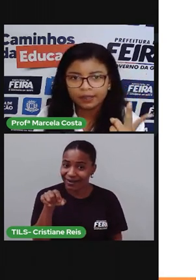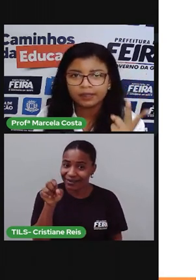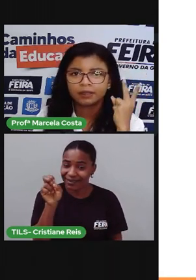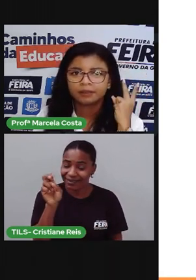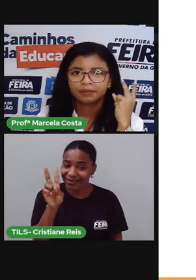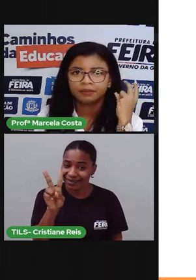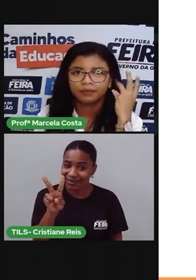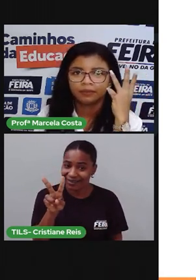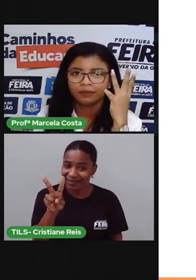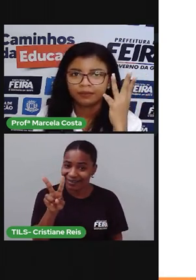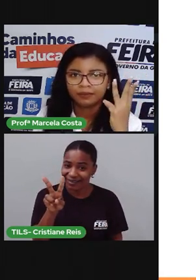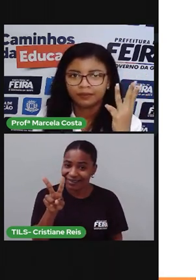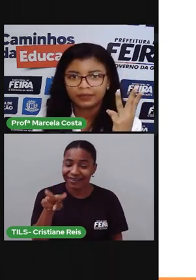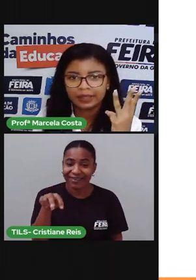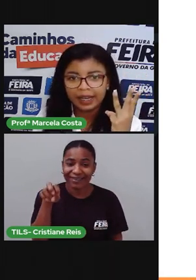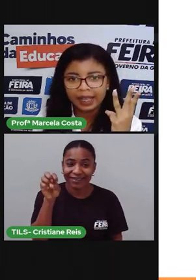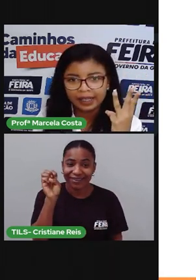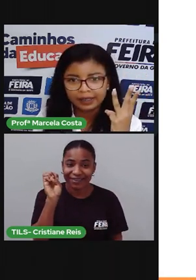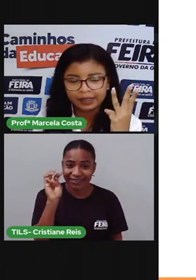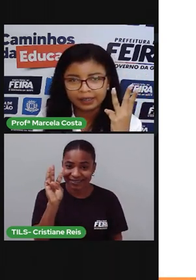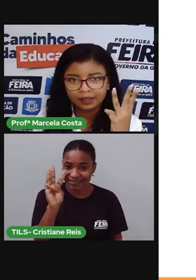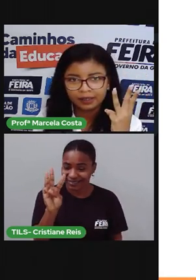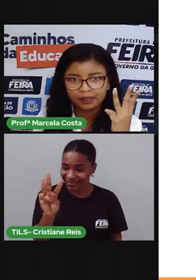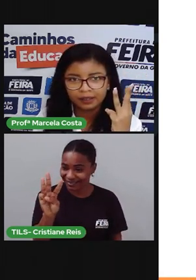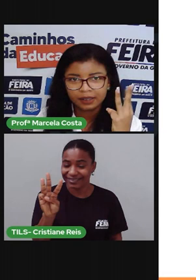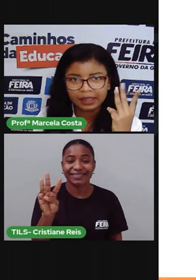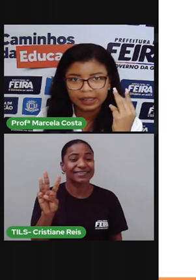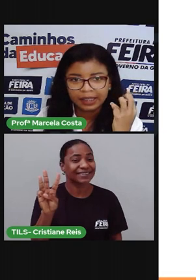Duas. Três.